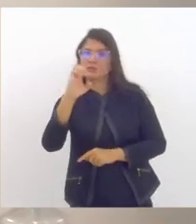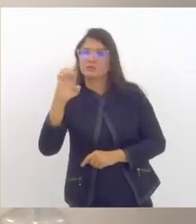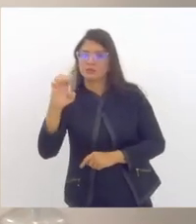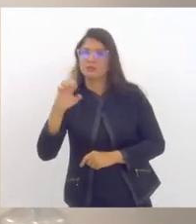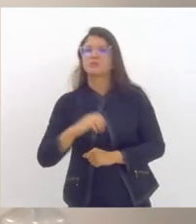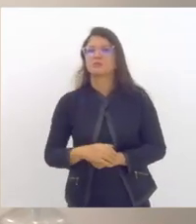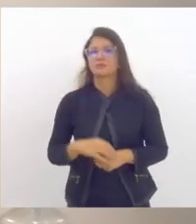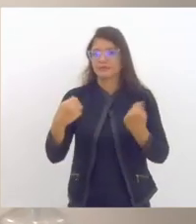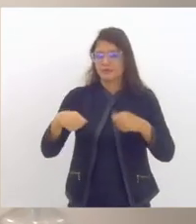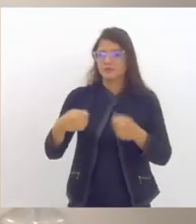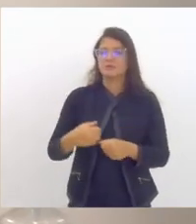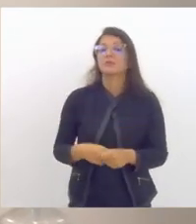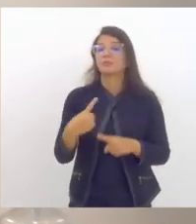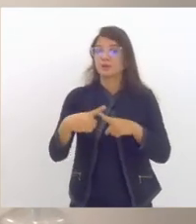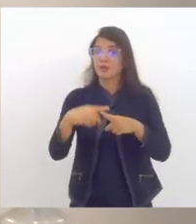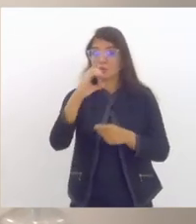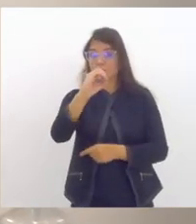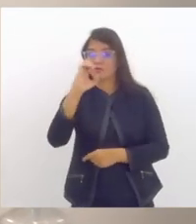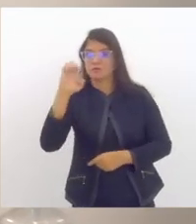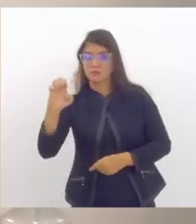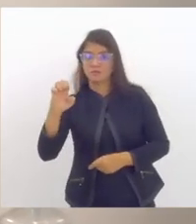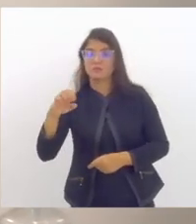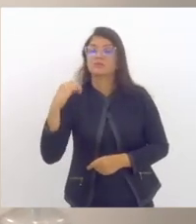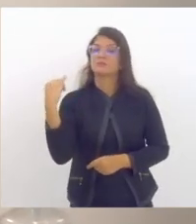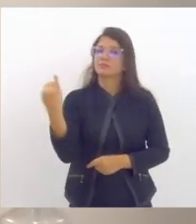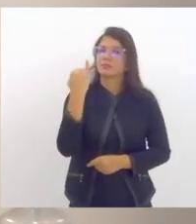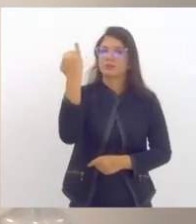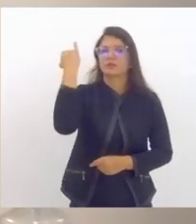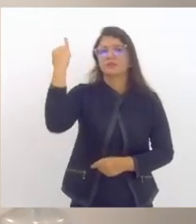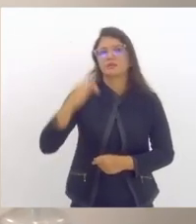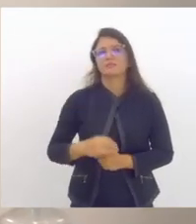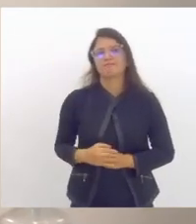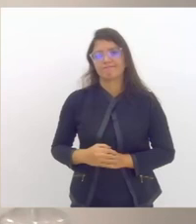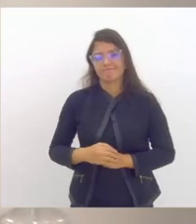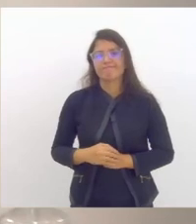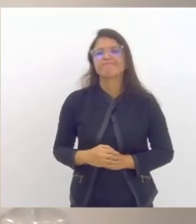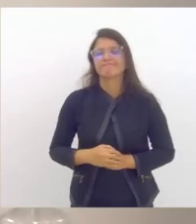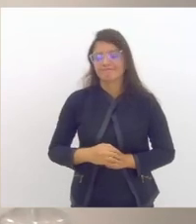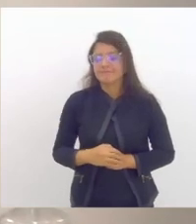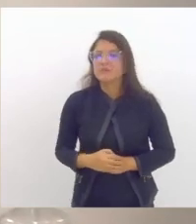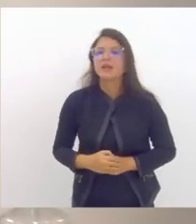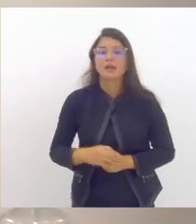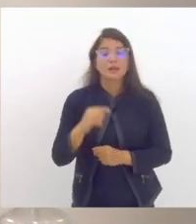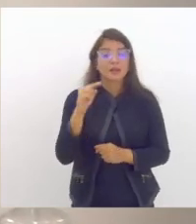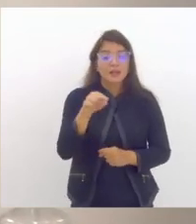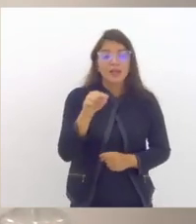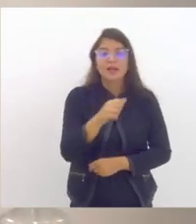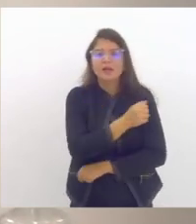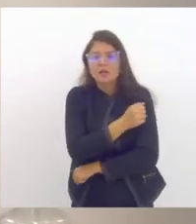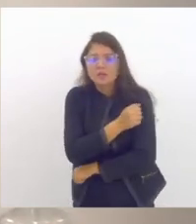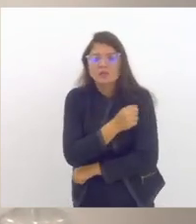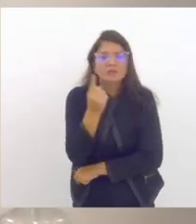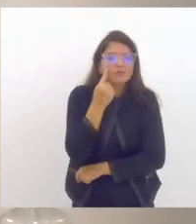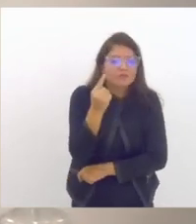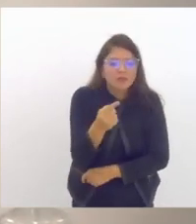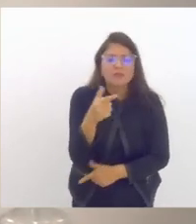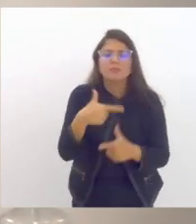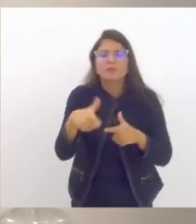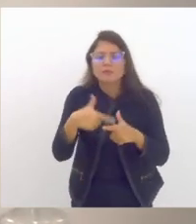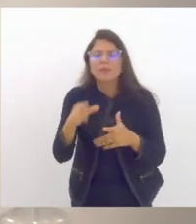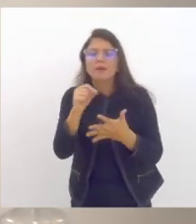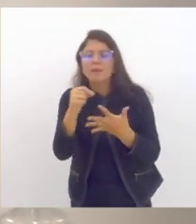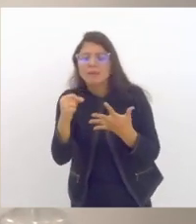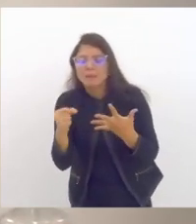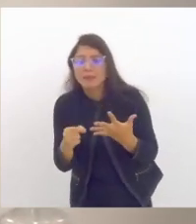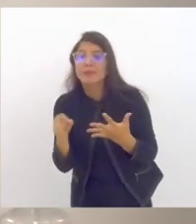porque a orientação educacional inclusive é uma primeira interface na abordagem dos alunos para mapear os problemas que eles